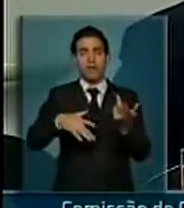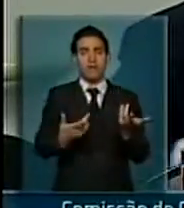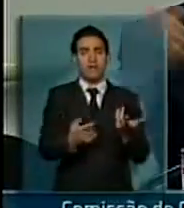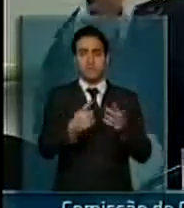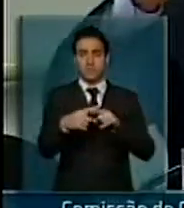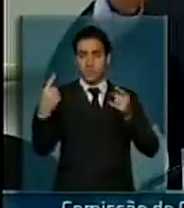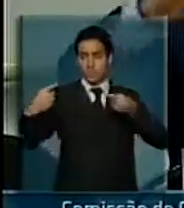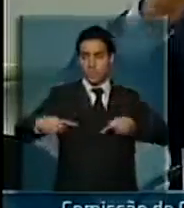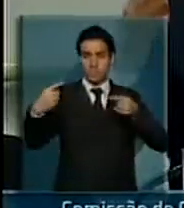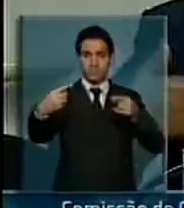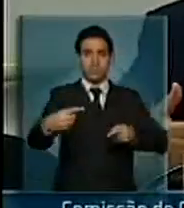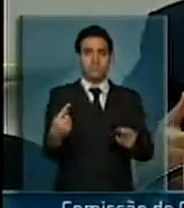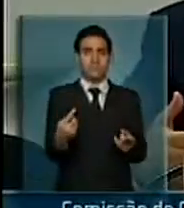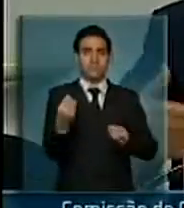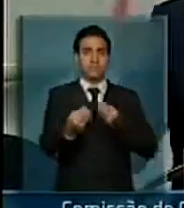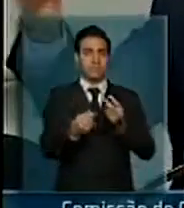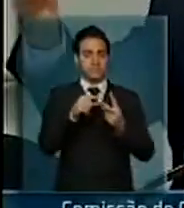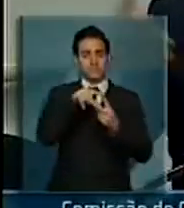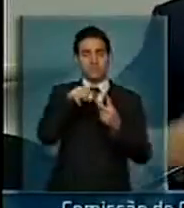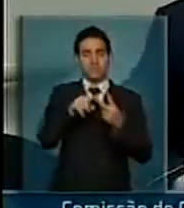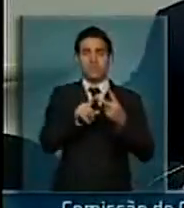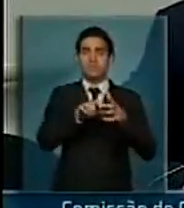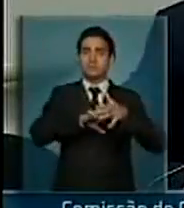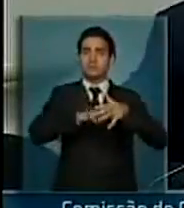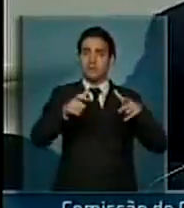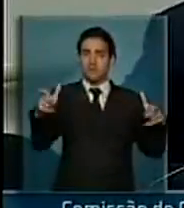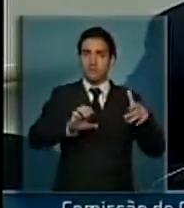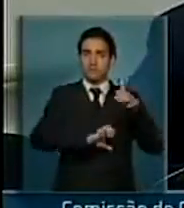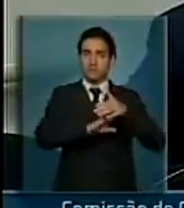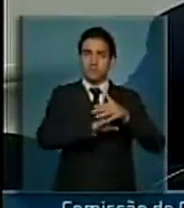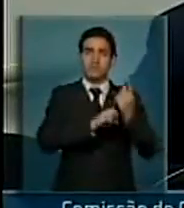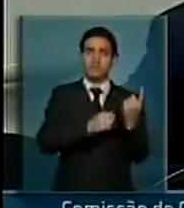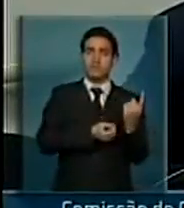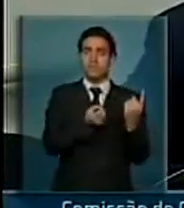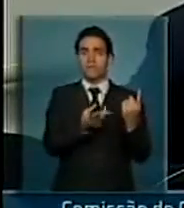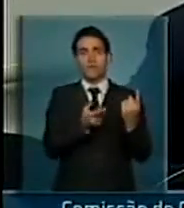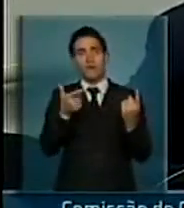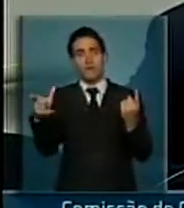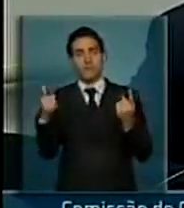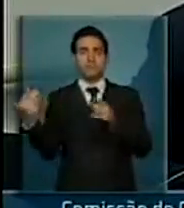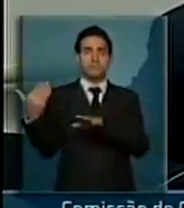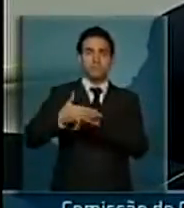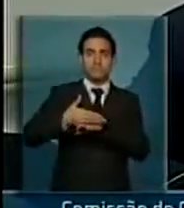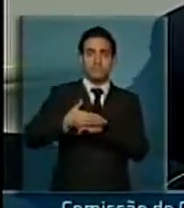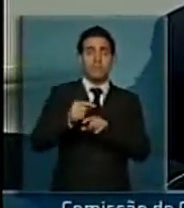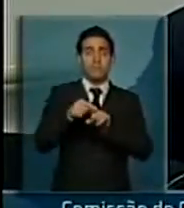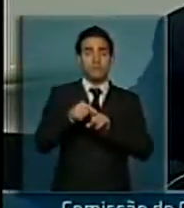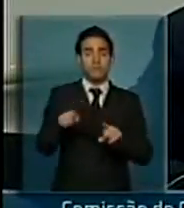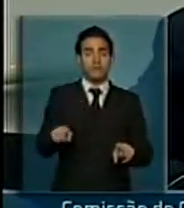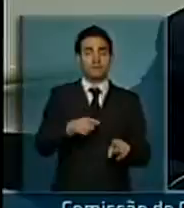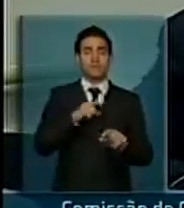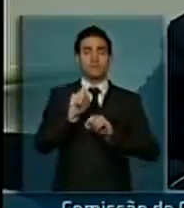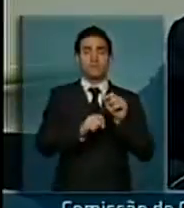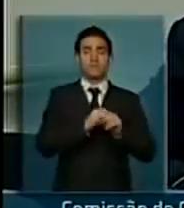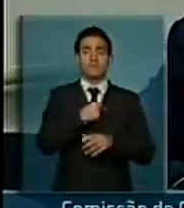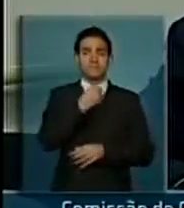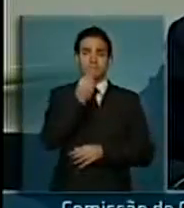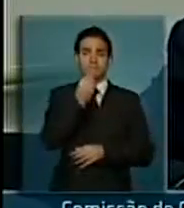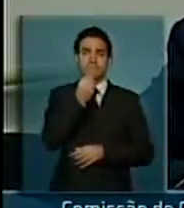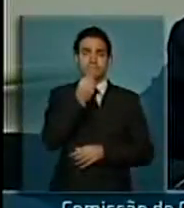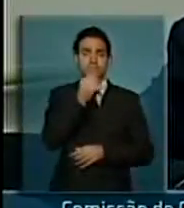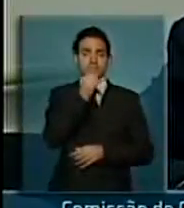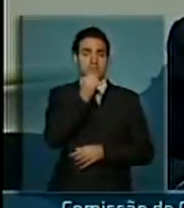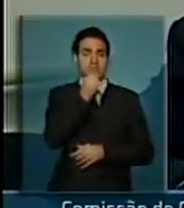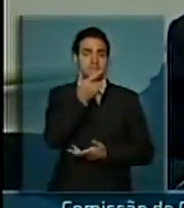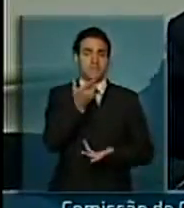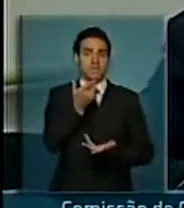concorrente meu, quer dizer, duas grandes concessionárias, uma tem que vender para a outra, entrar na área dela. Mas, pelo menos no caso